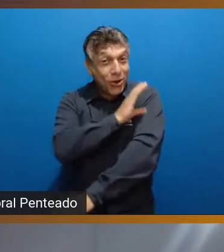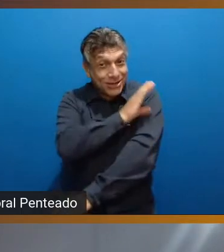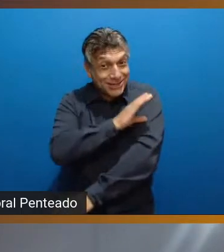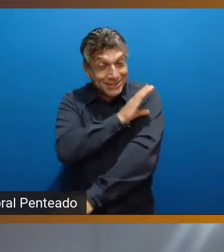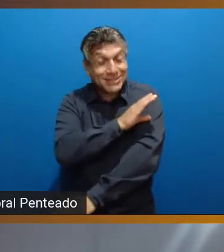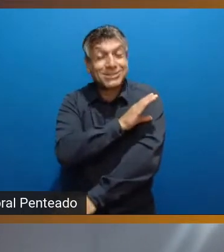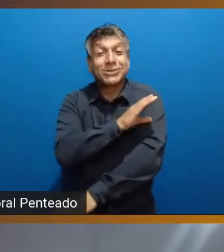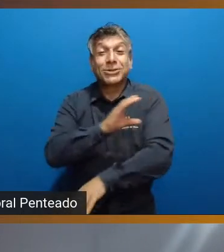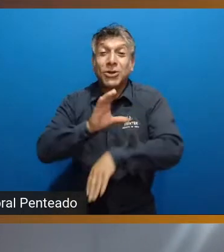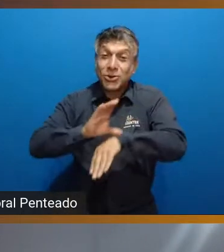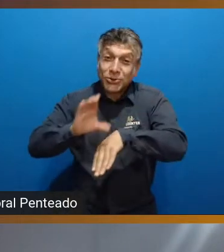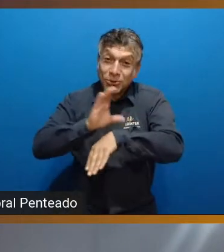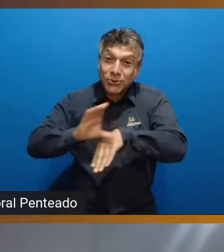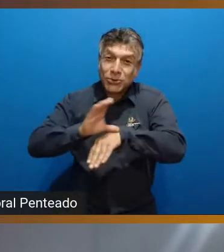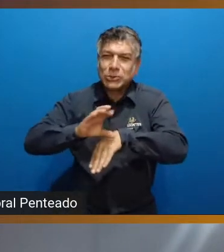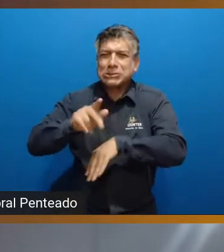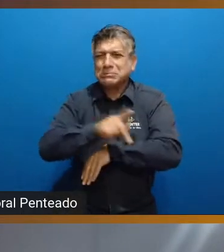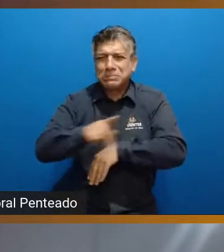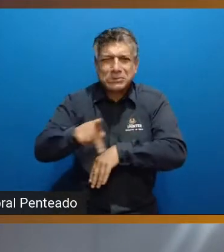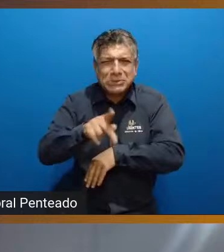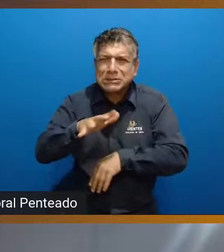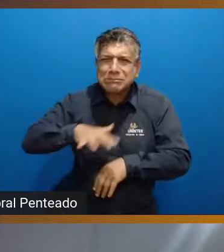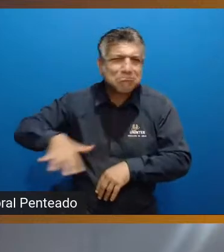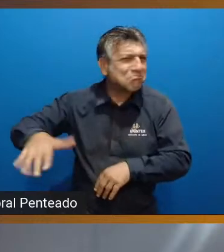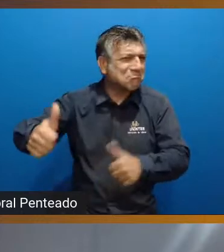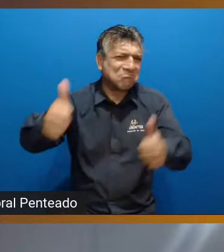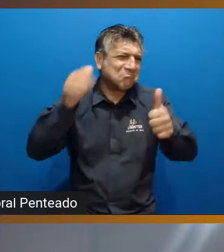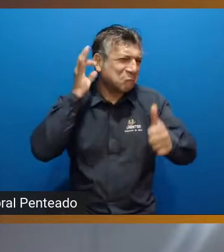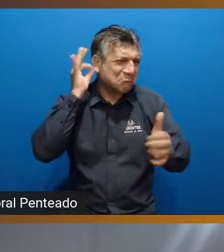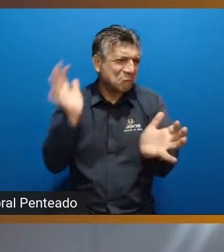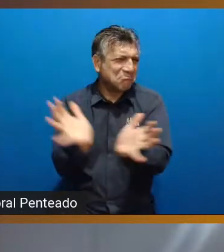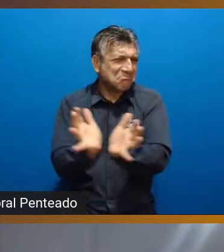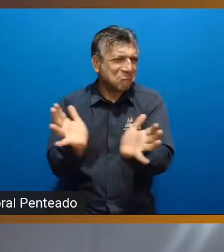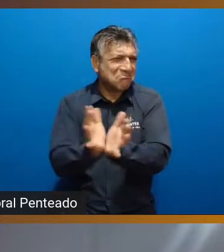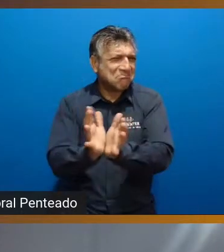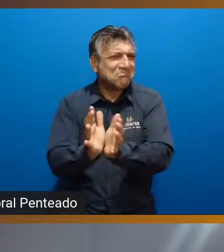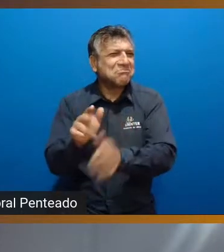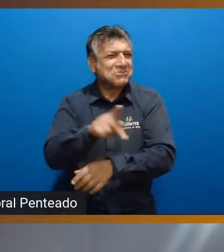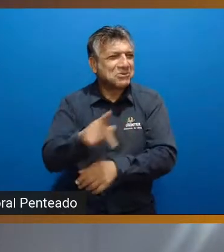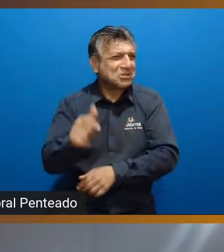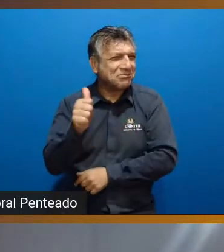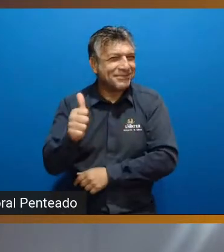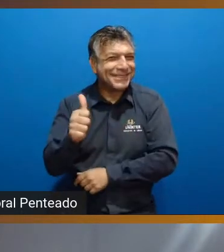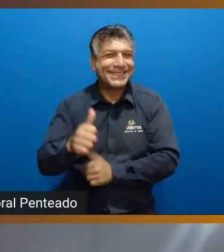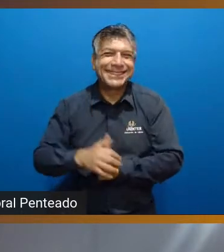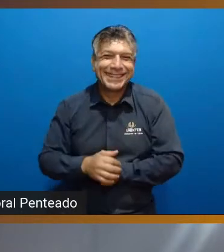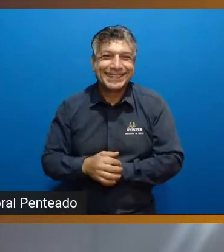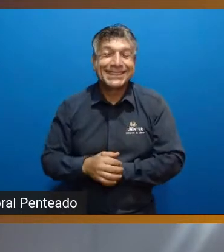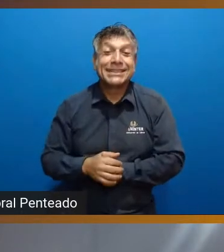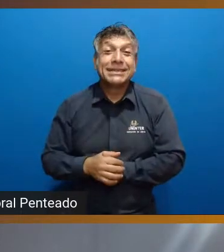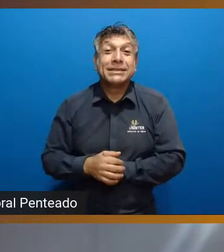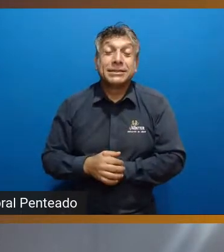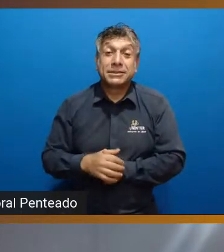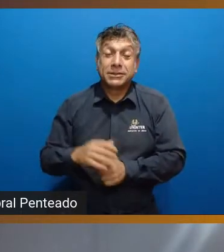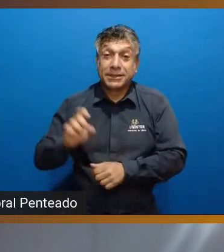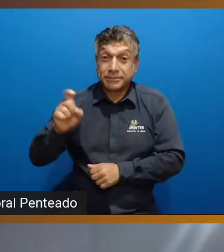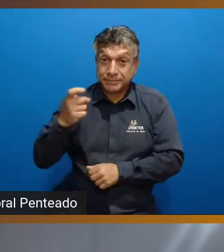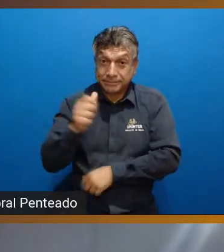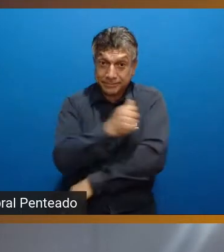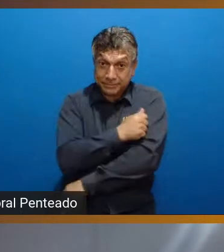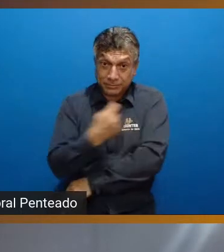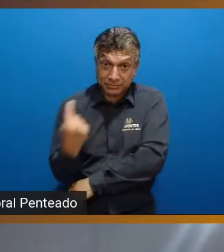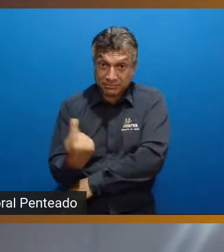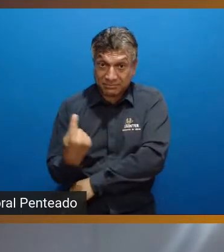cursos, juntamente com todos esses professores, select professores abençoados que a gente tem na Unita, então, o egresso, ele não é sozinho, ele é da